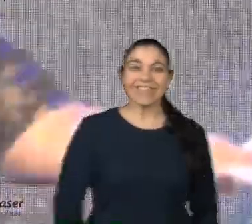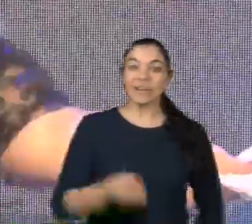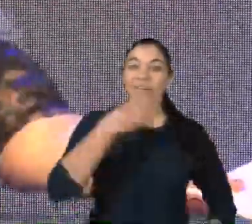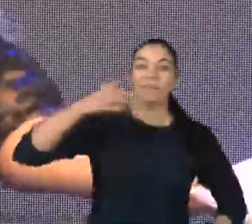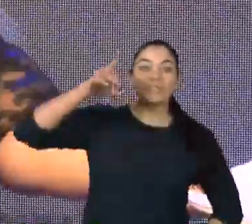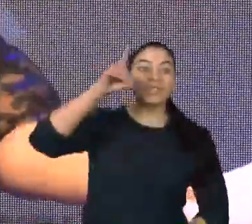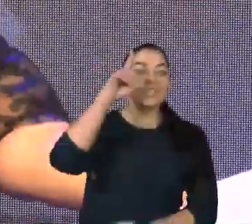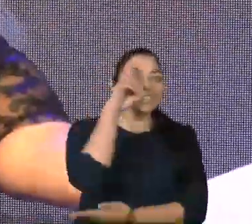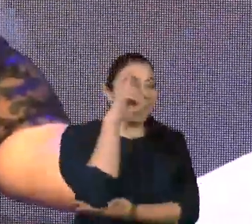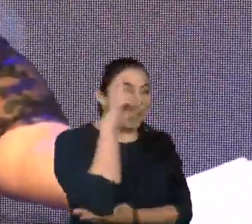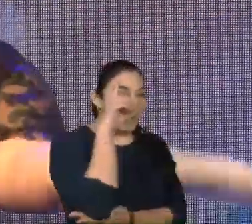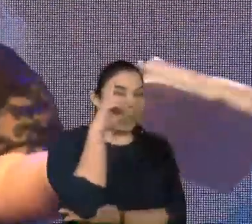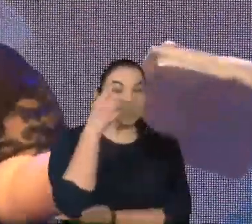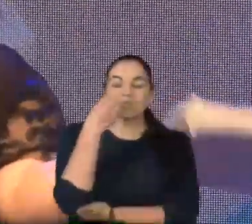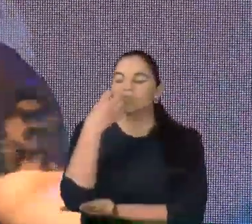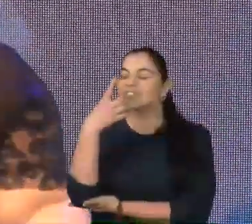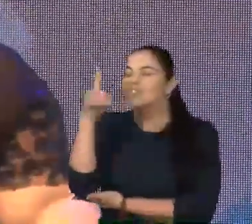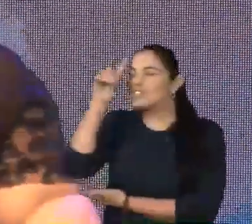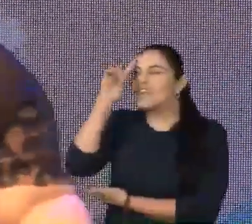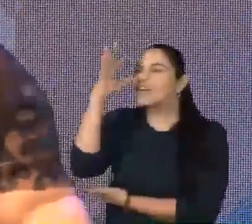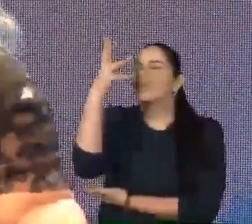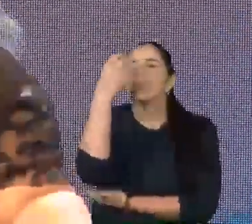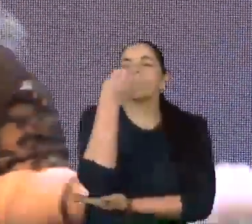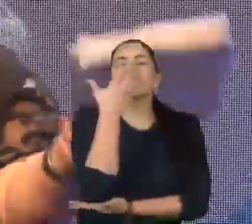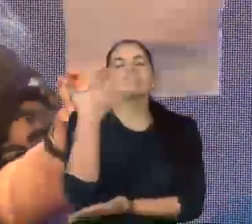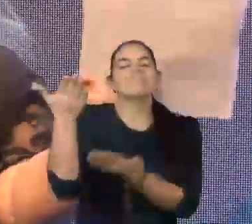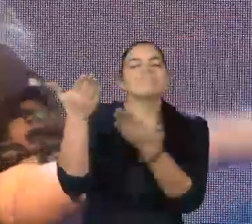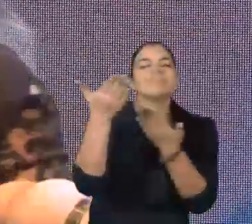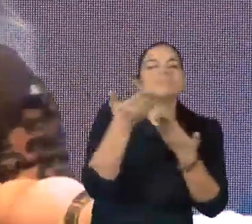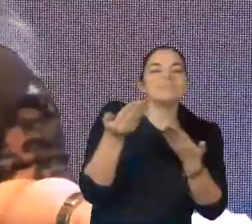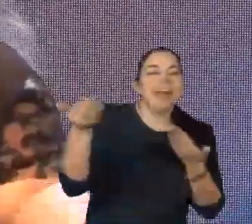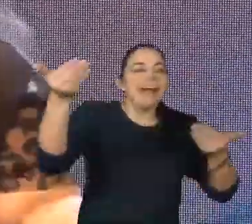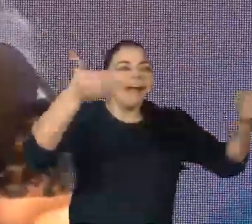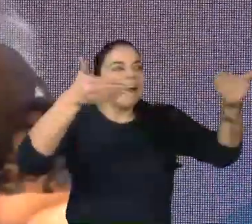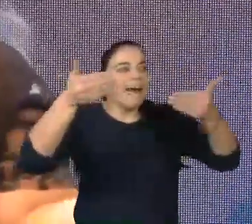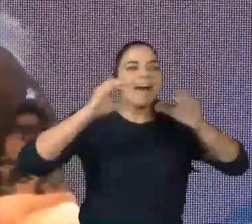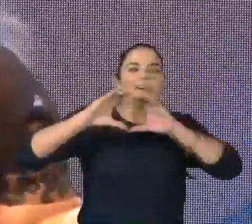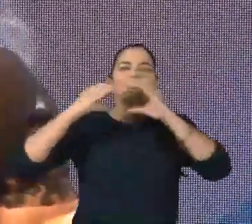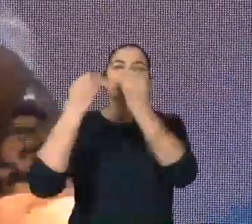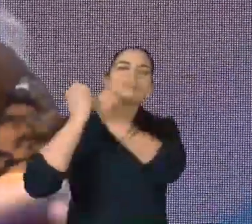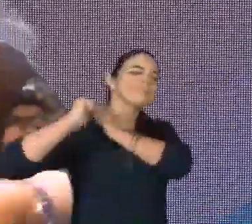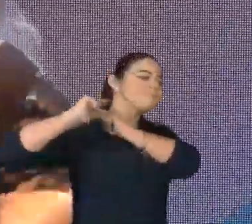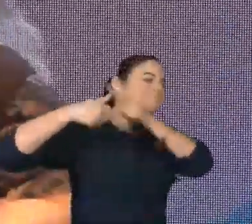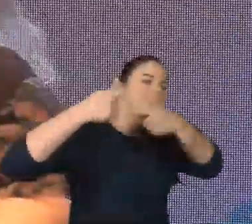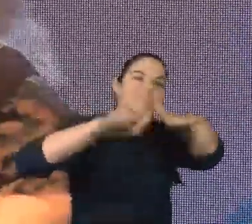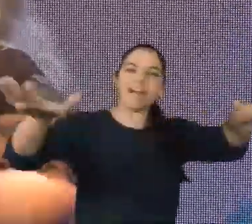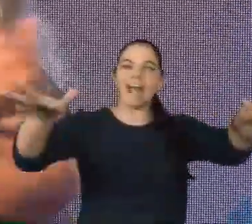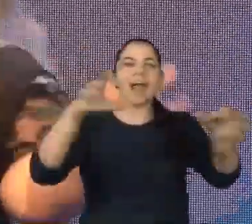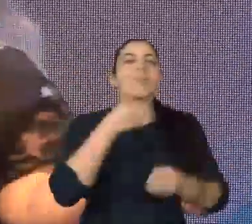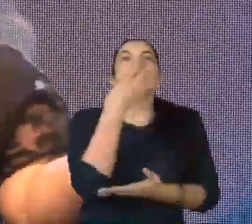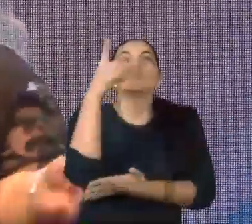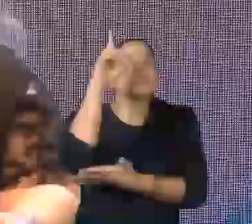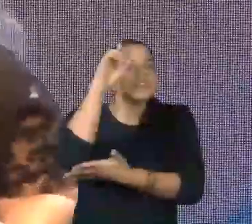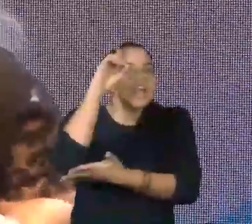Bom dia! Bom dia, gente! Sejam todos bem-vindos ao nosso Congresso Genética Não É Destino. Bom dia a